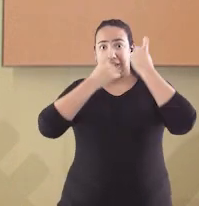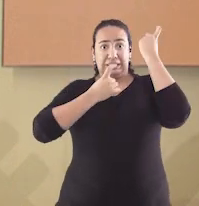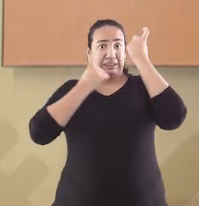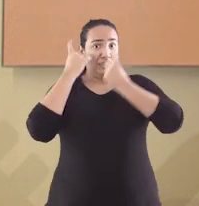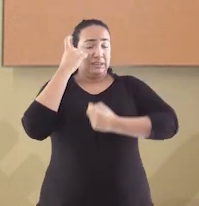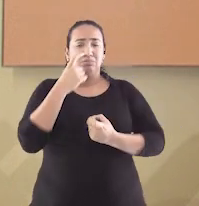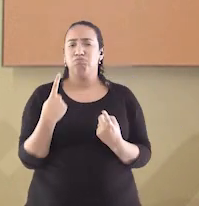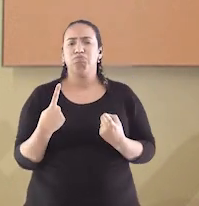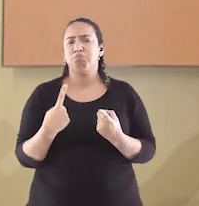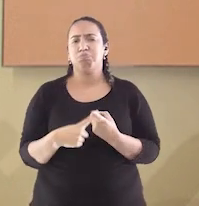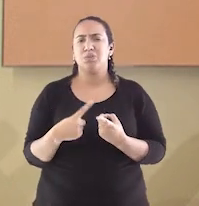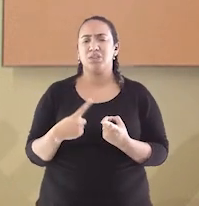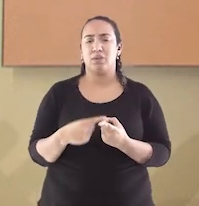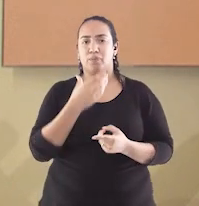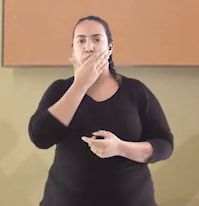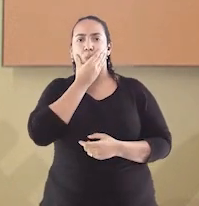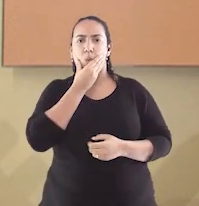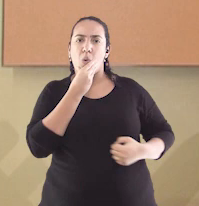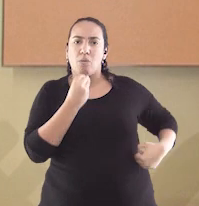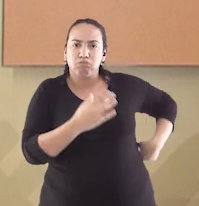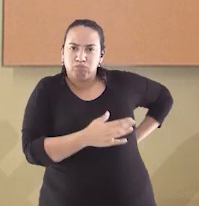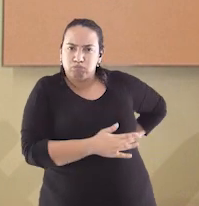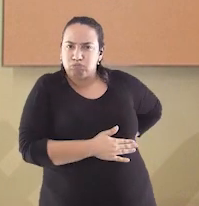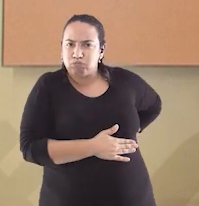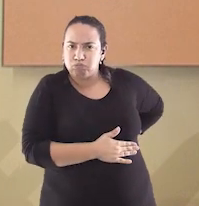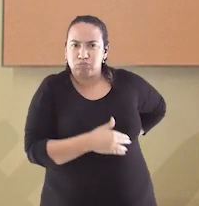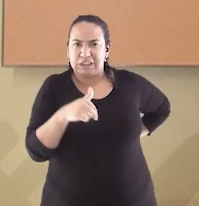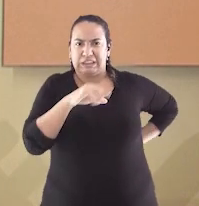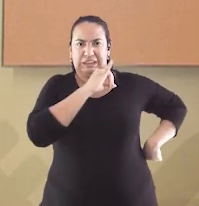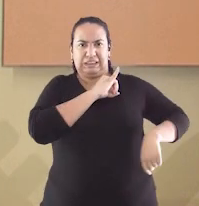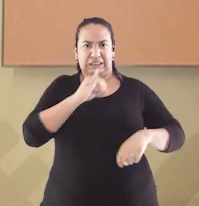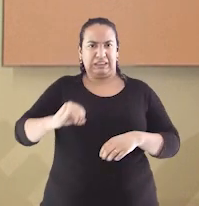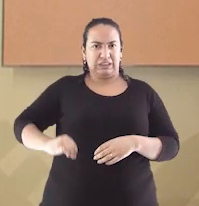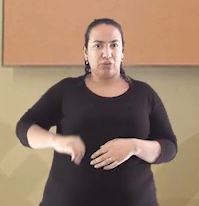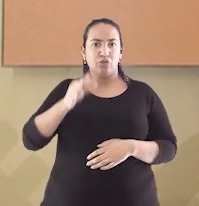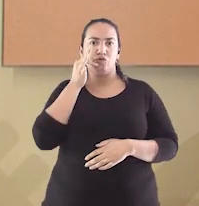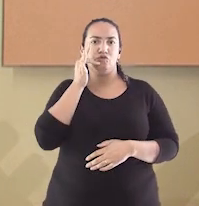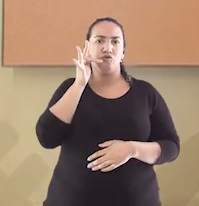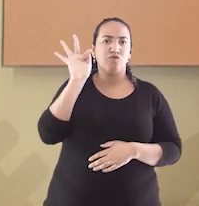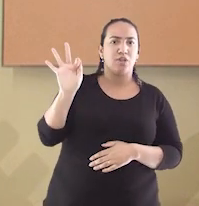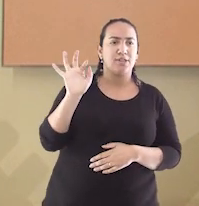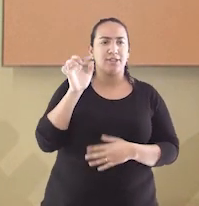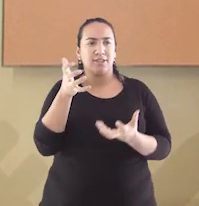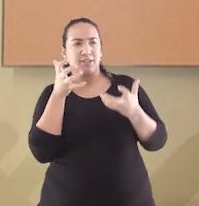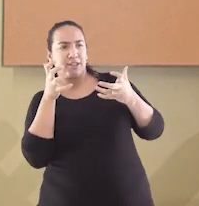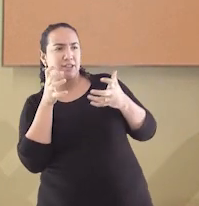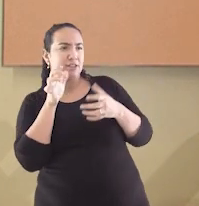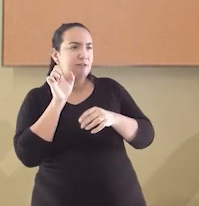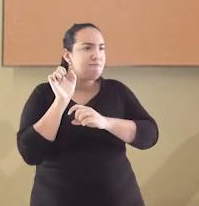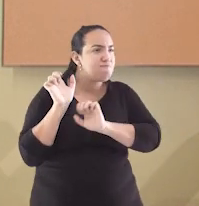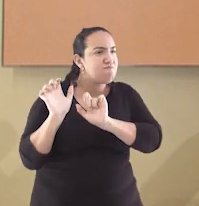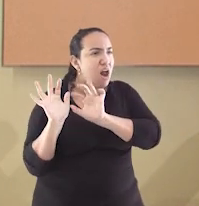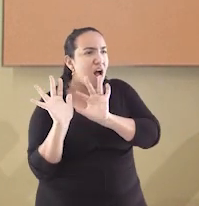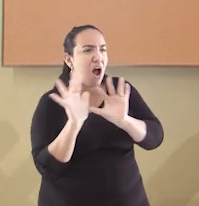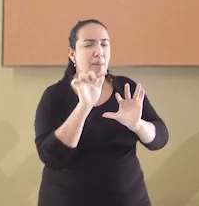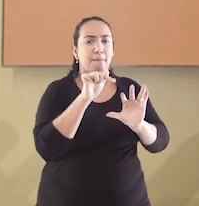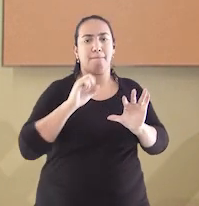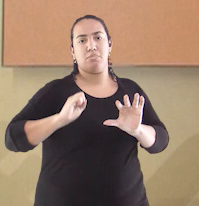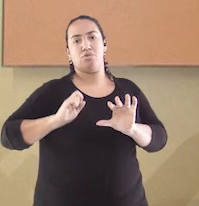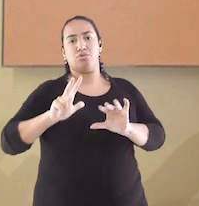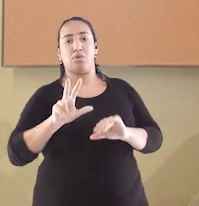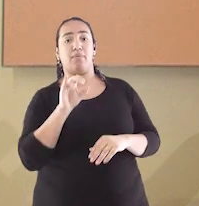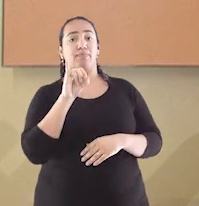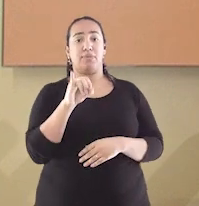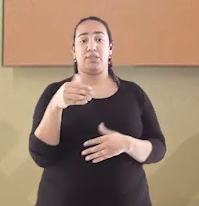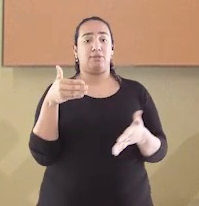E não era para menos. Napoleão Bonaparte, o imperador francês, ameaçava invadir Portugal caso não atendesse